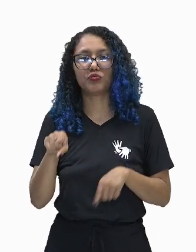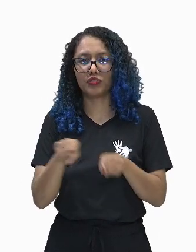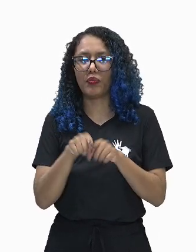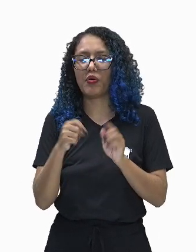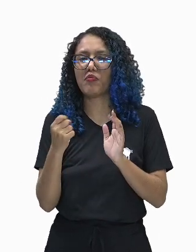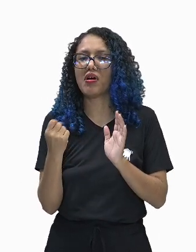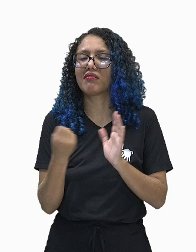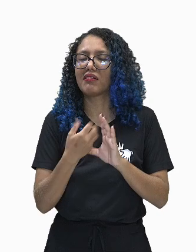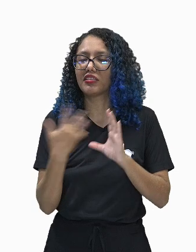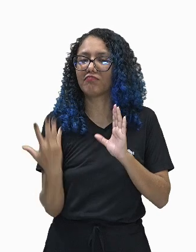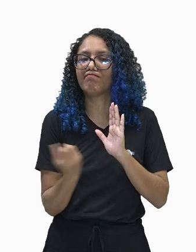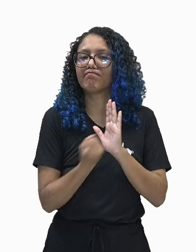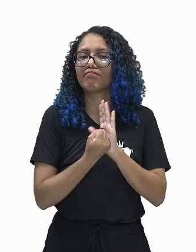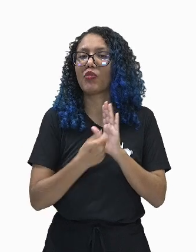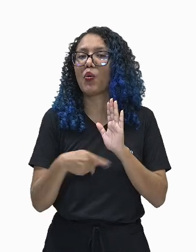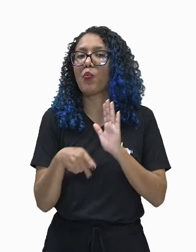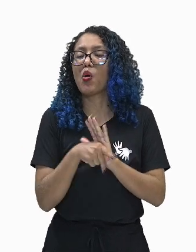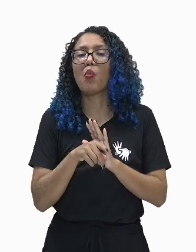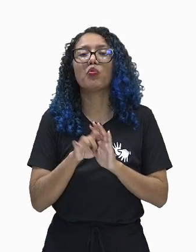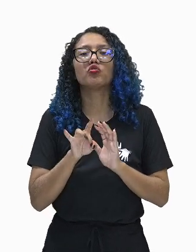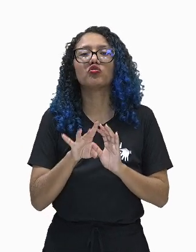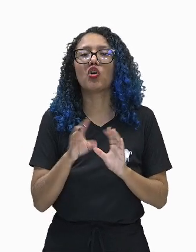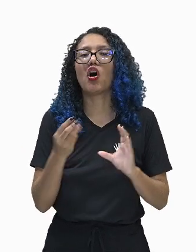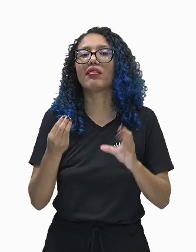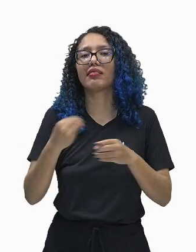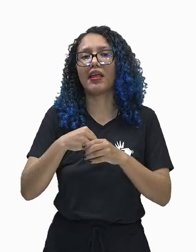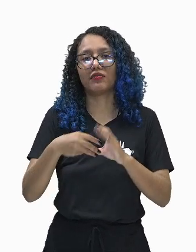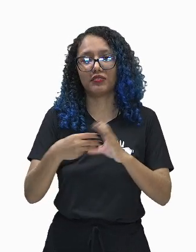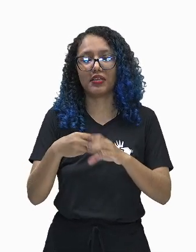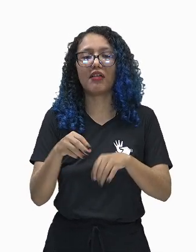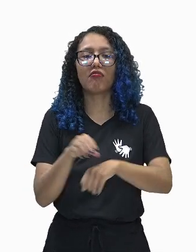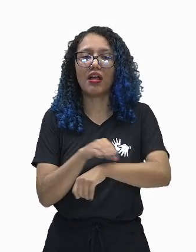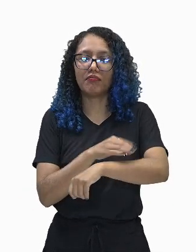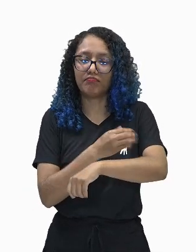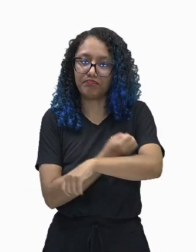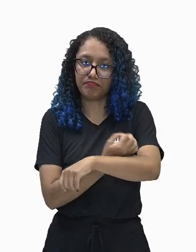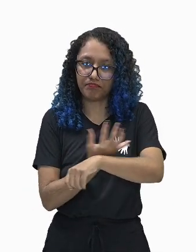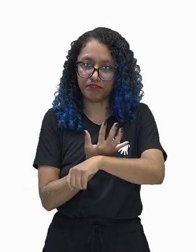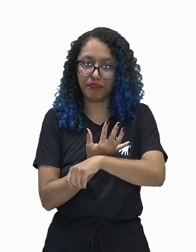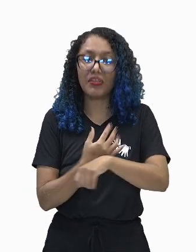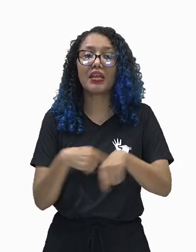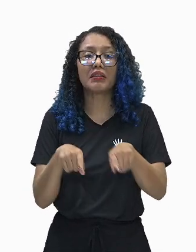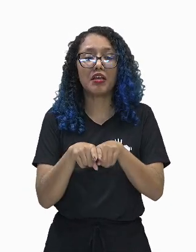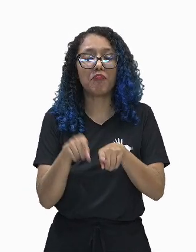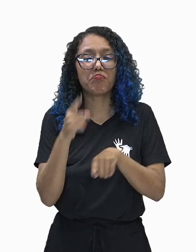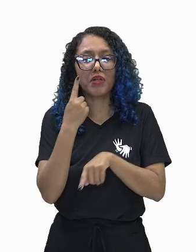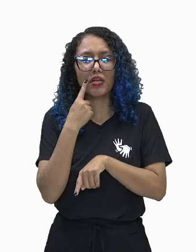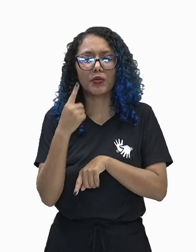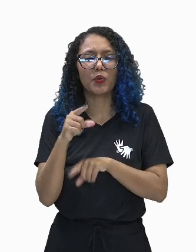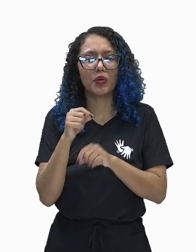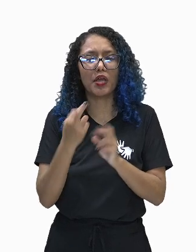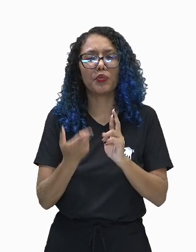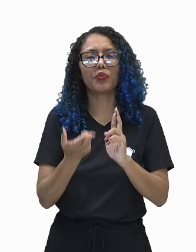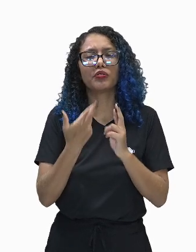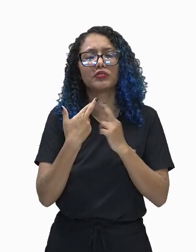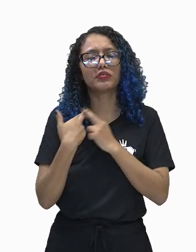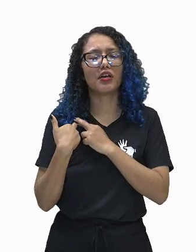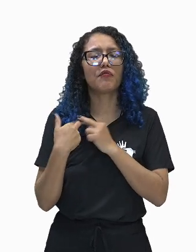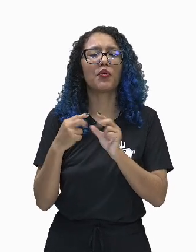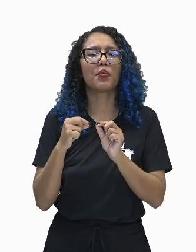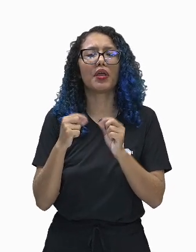presente nas células vegetais. E por falar nisso, os coroplastos, eles são responsáveis pela fotossíntese.